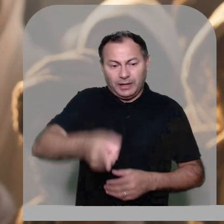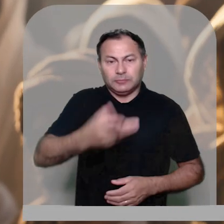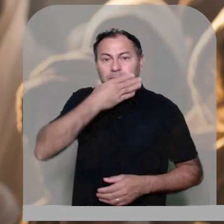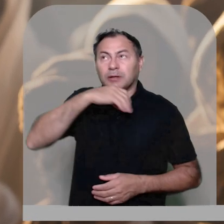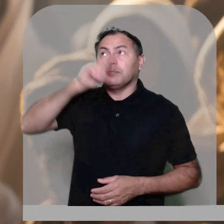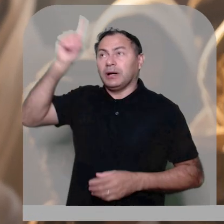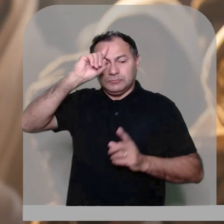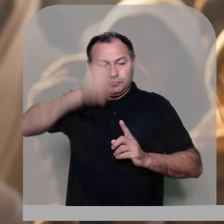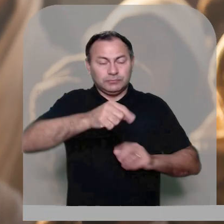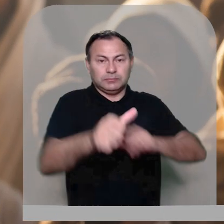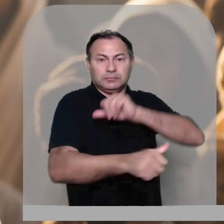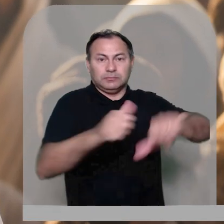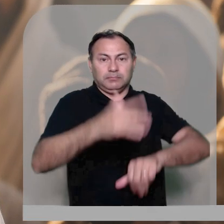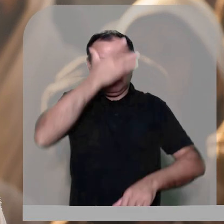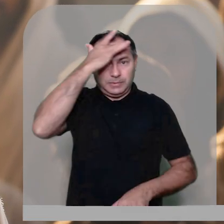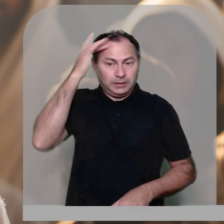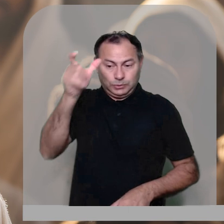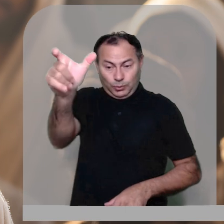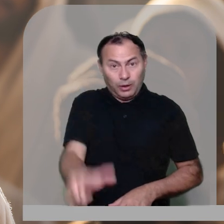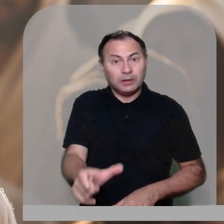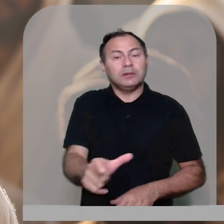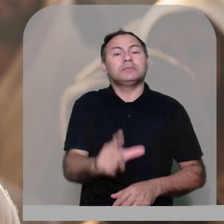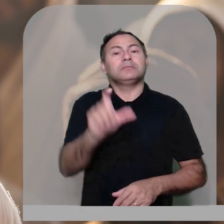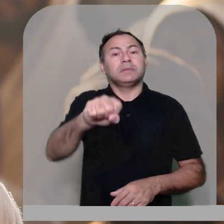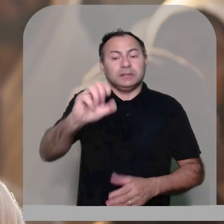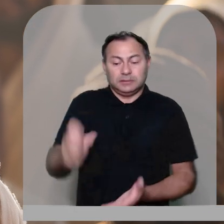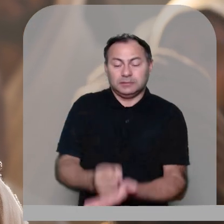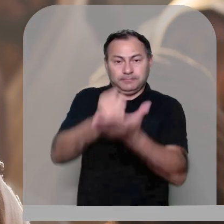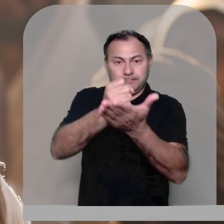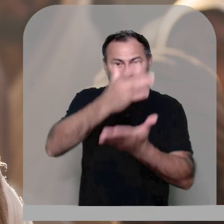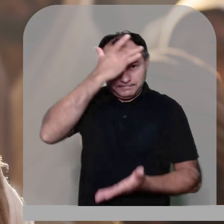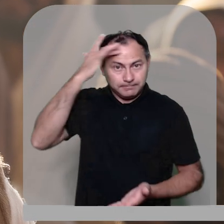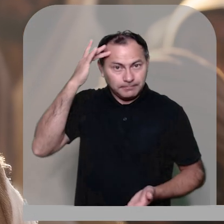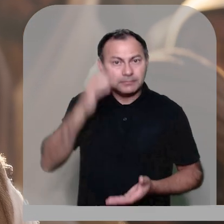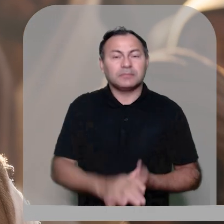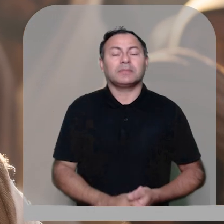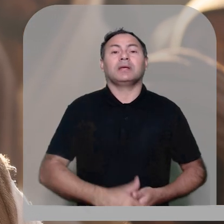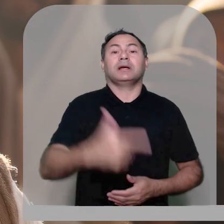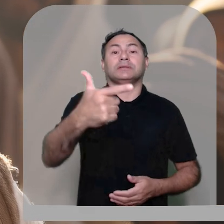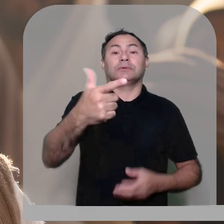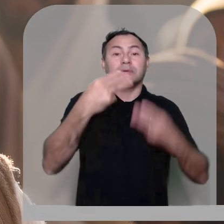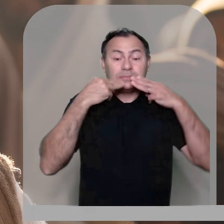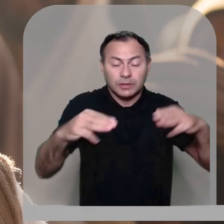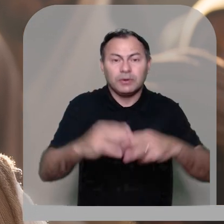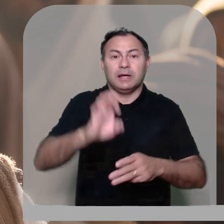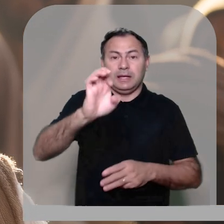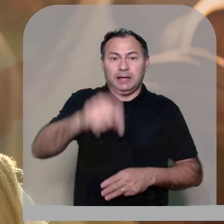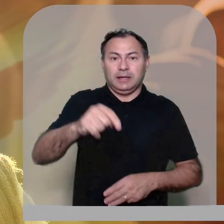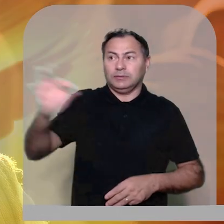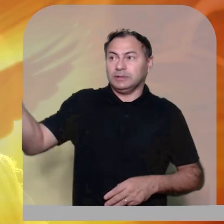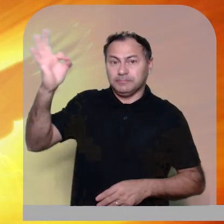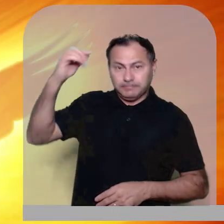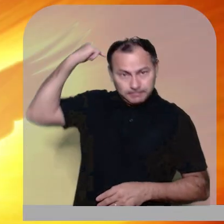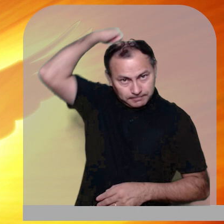pai para se tornar homem e assim salvar os homens a segunda missão é a do